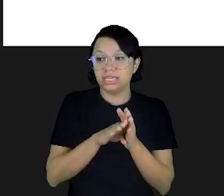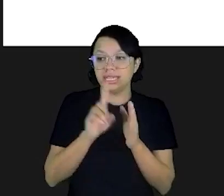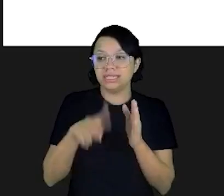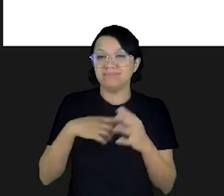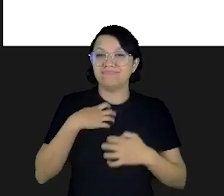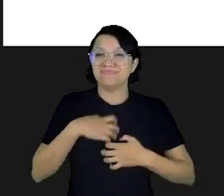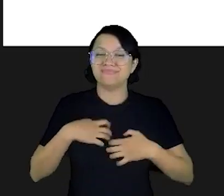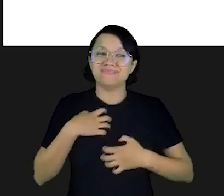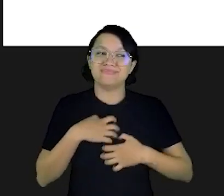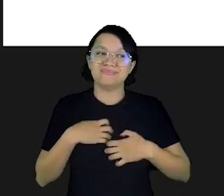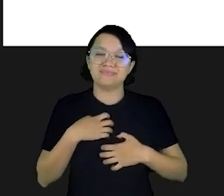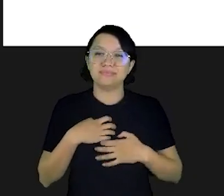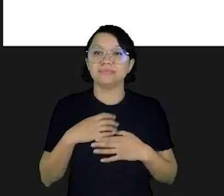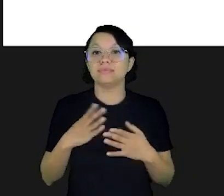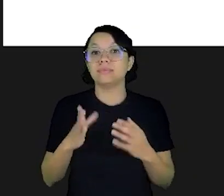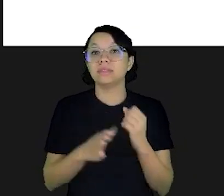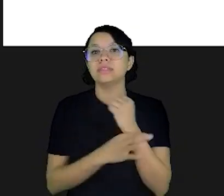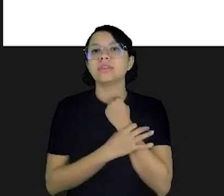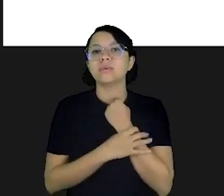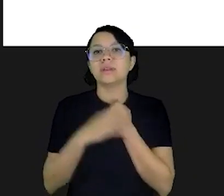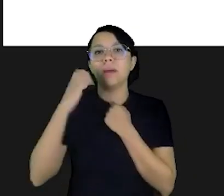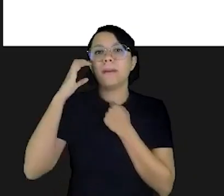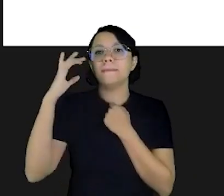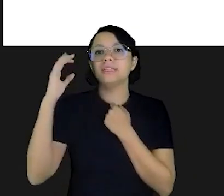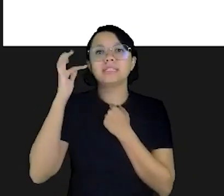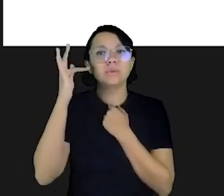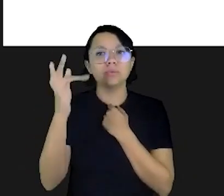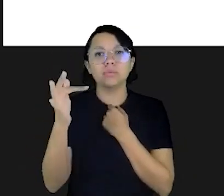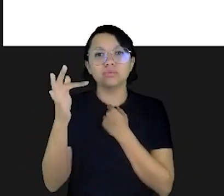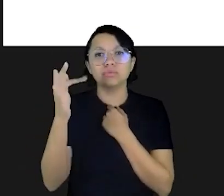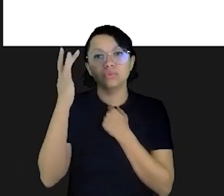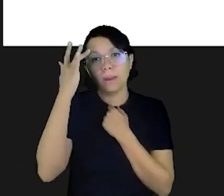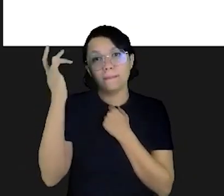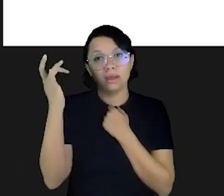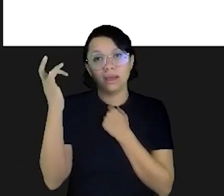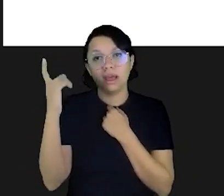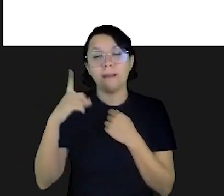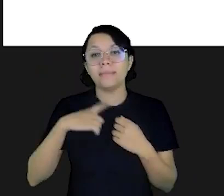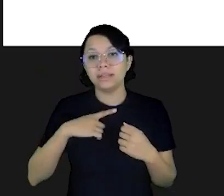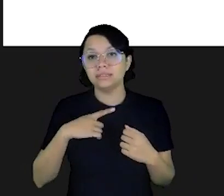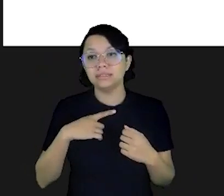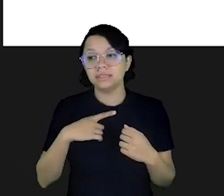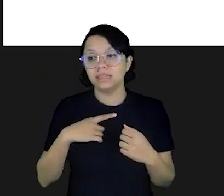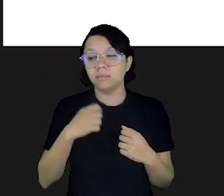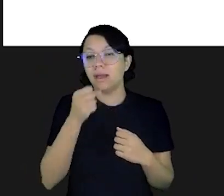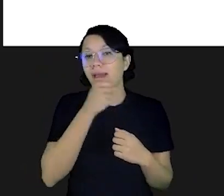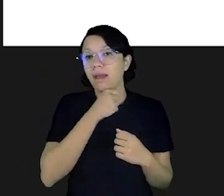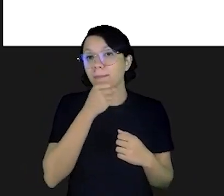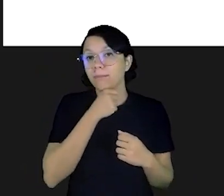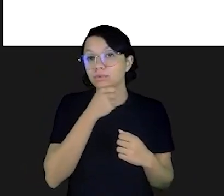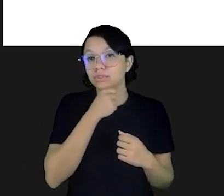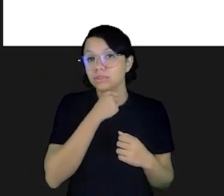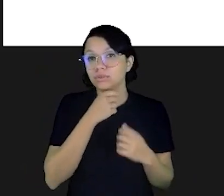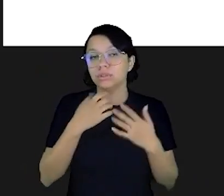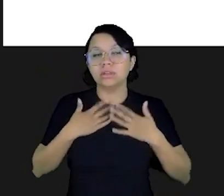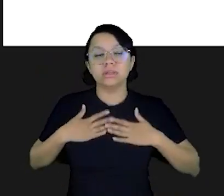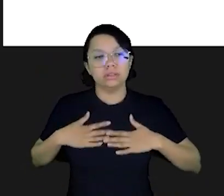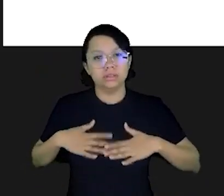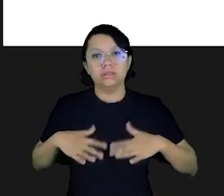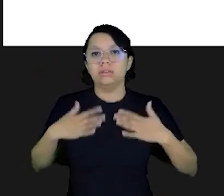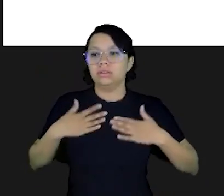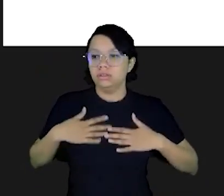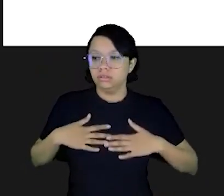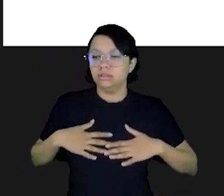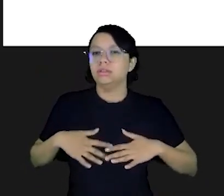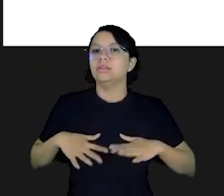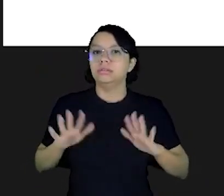desconforto. E melhor, segurança para pensar no amanhã, para que a gente tenha uma aposentadoria tranquila, para